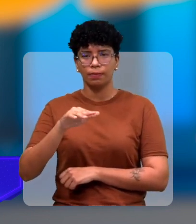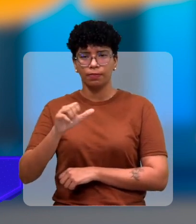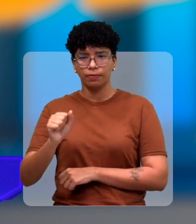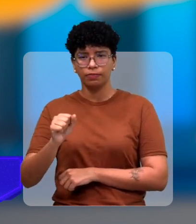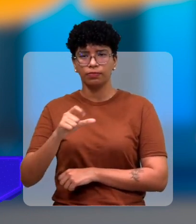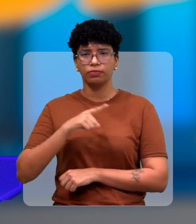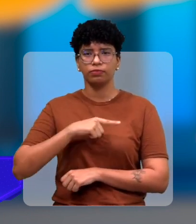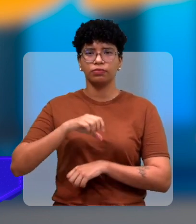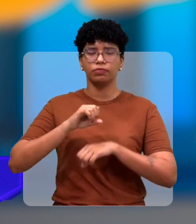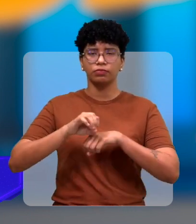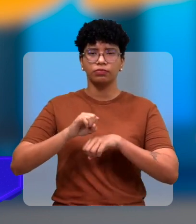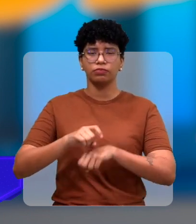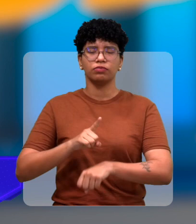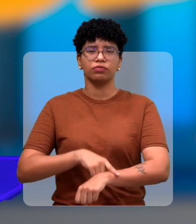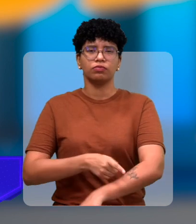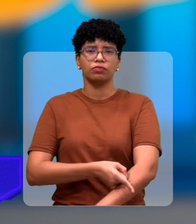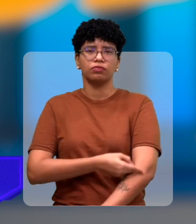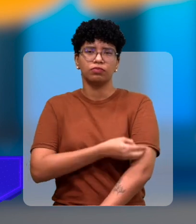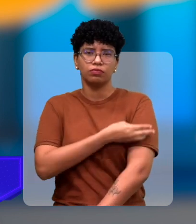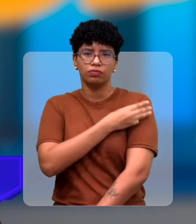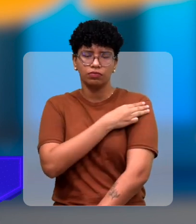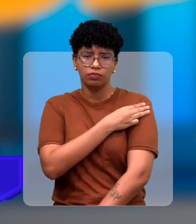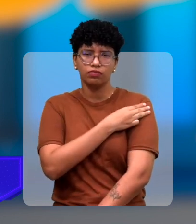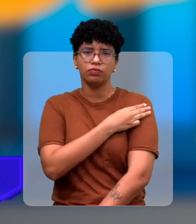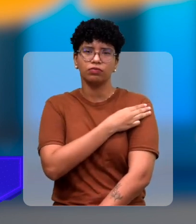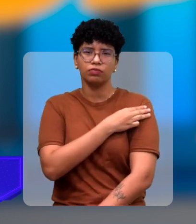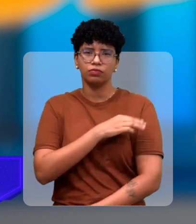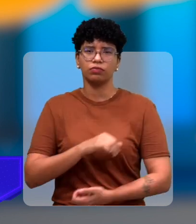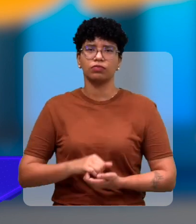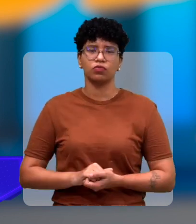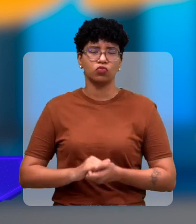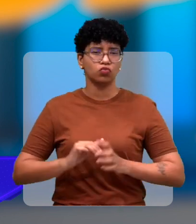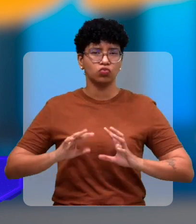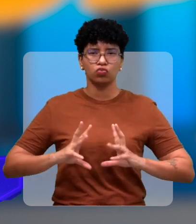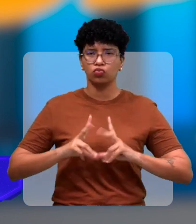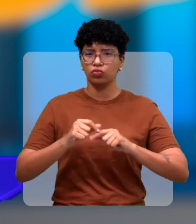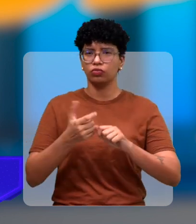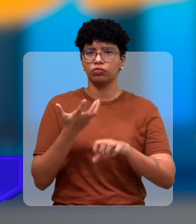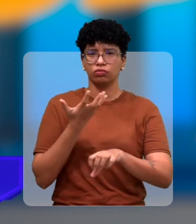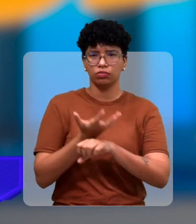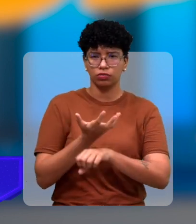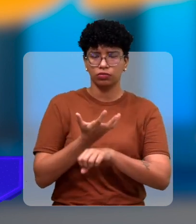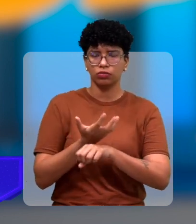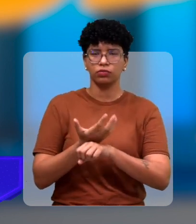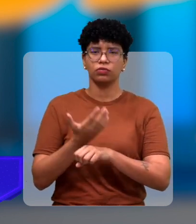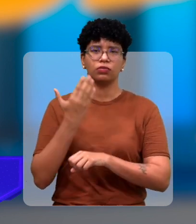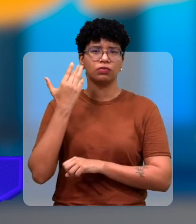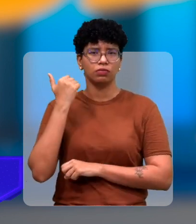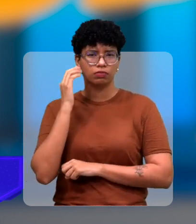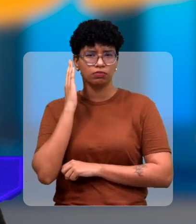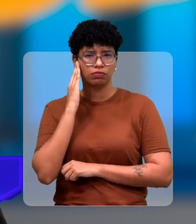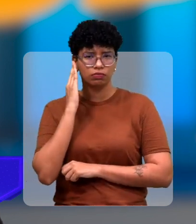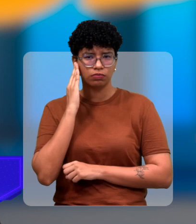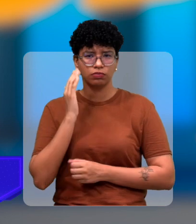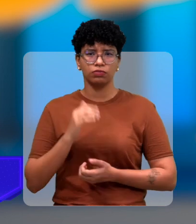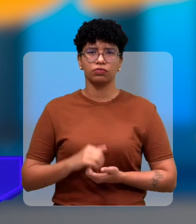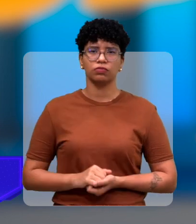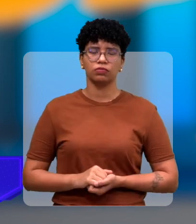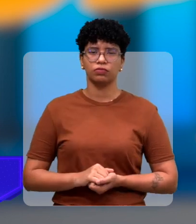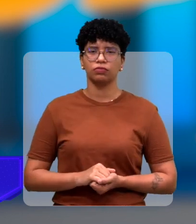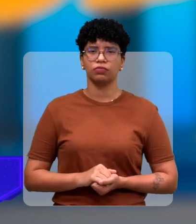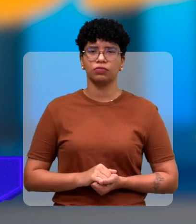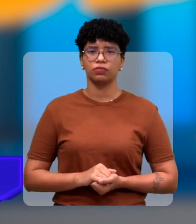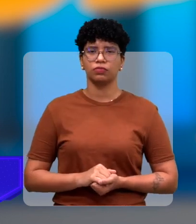Zé, que atende o ensino médio, praticamente domina quase todas as disciplinas. É uma professora muito...